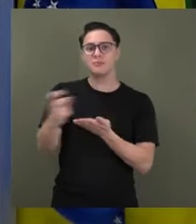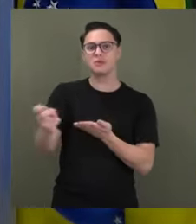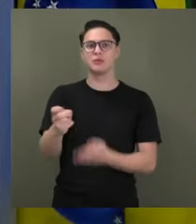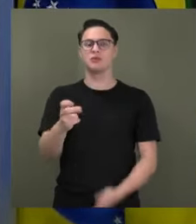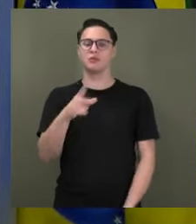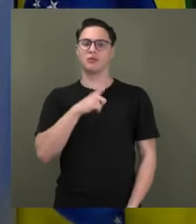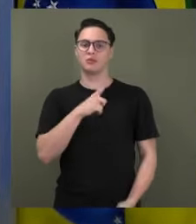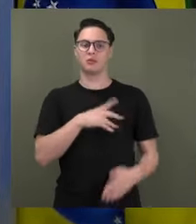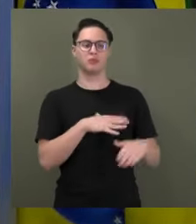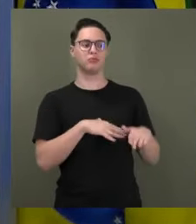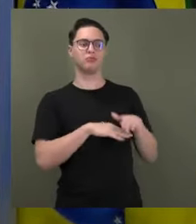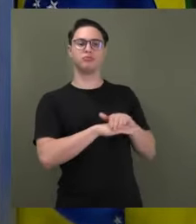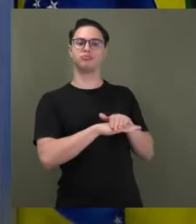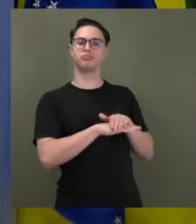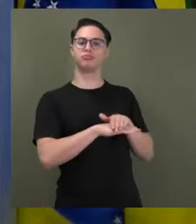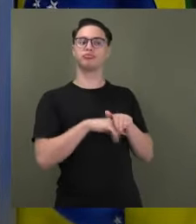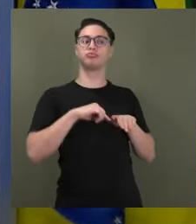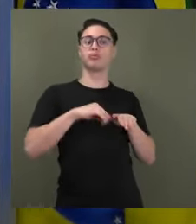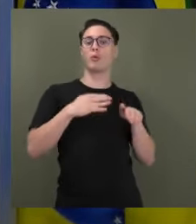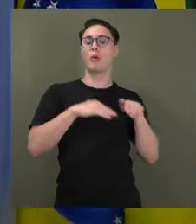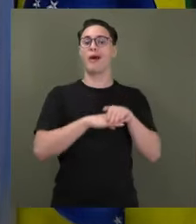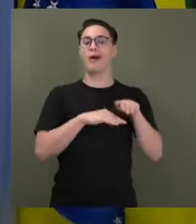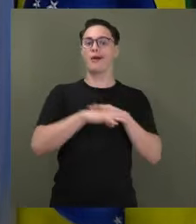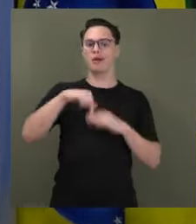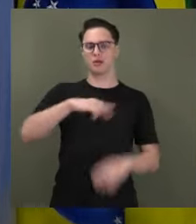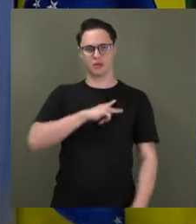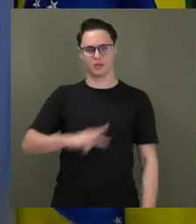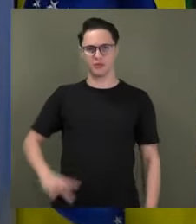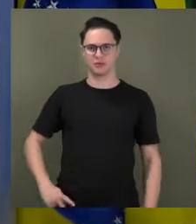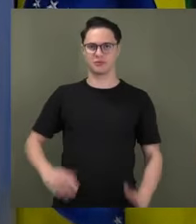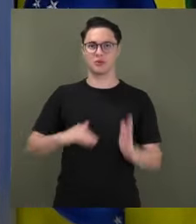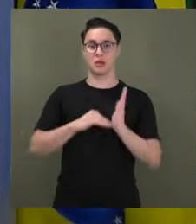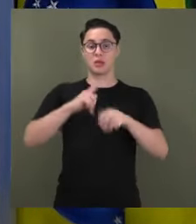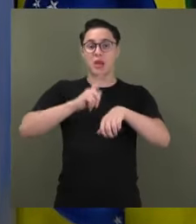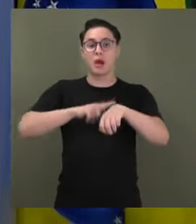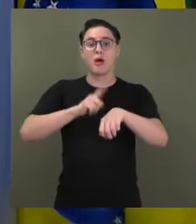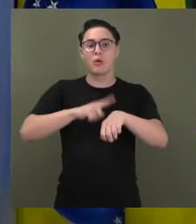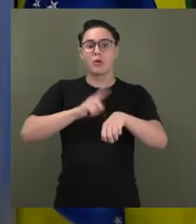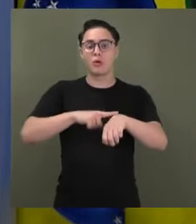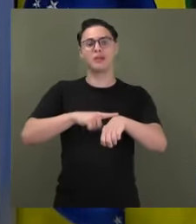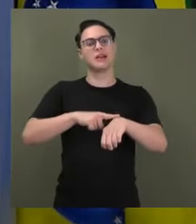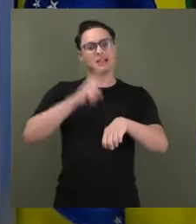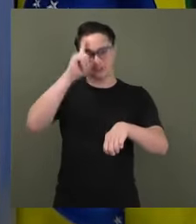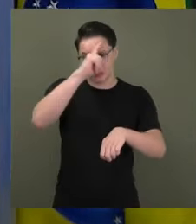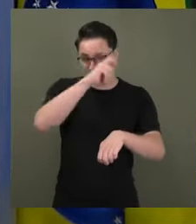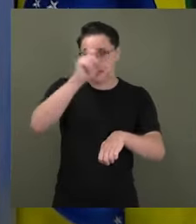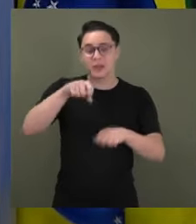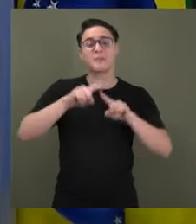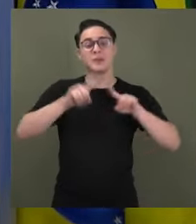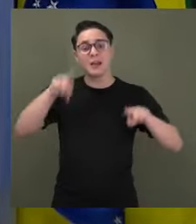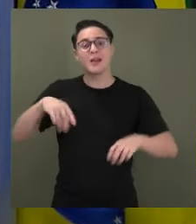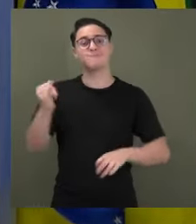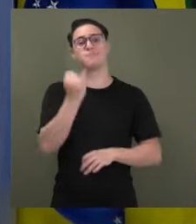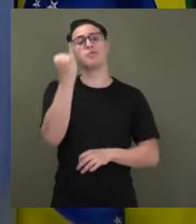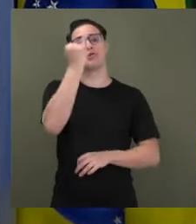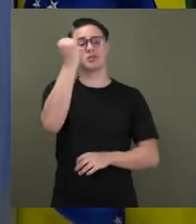nas gavetas aqui da presidência do Senado. Chegou a hora, é um remédio amargo, mas é importante e pedagógico